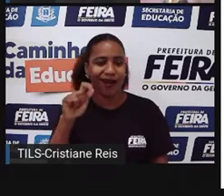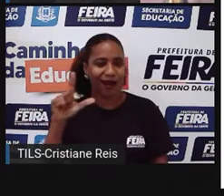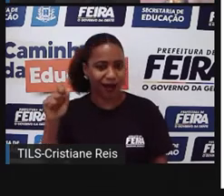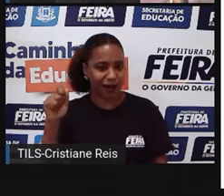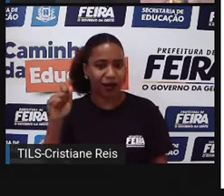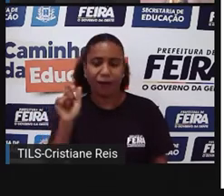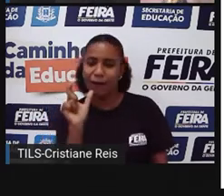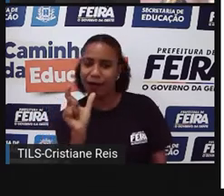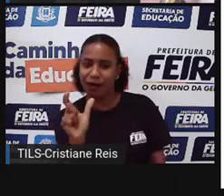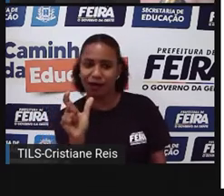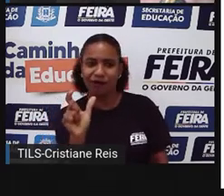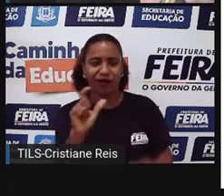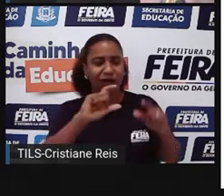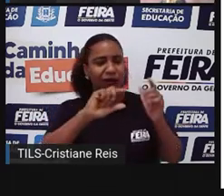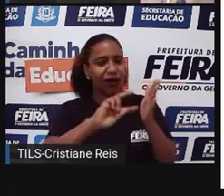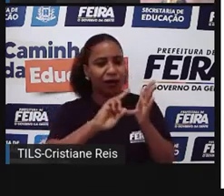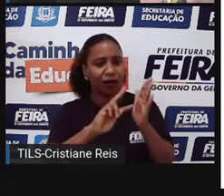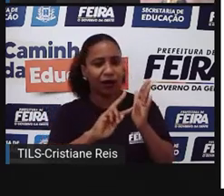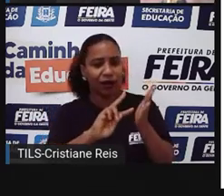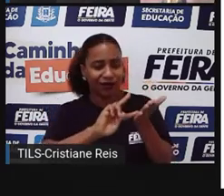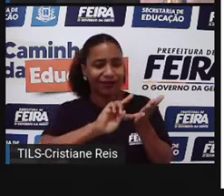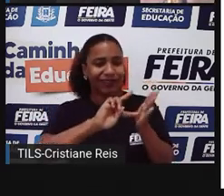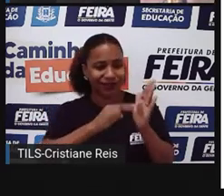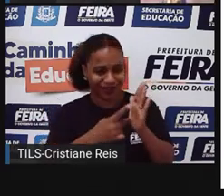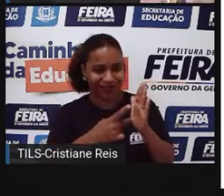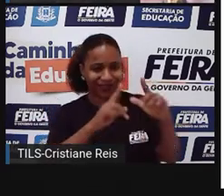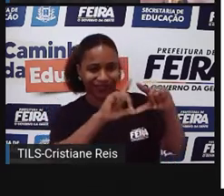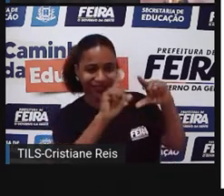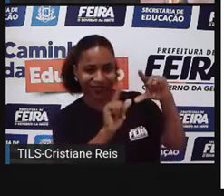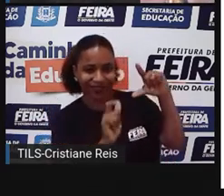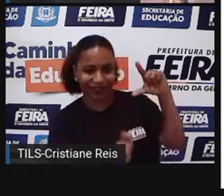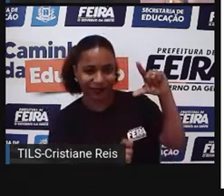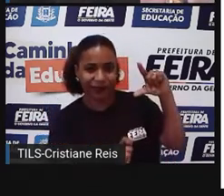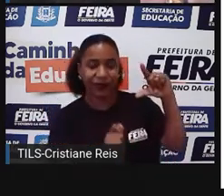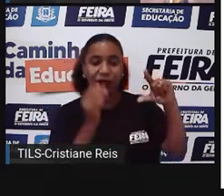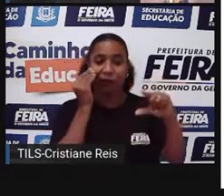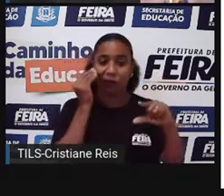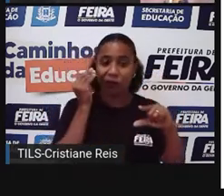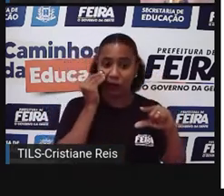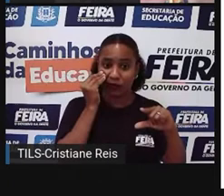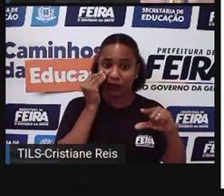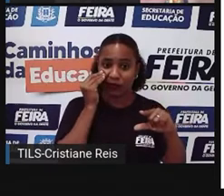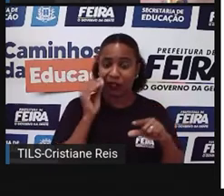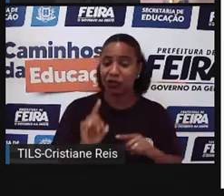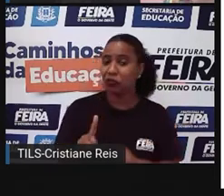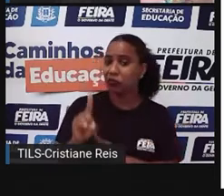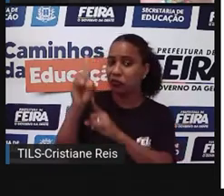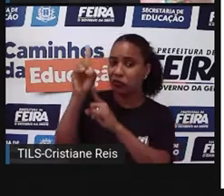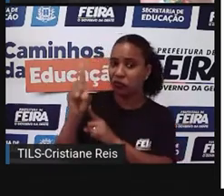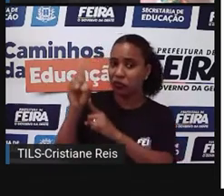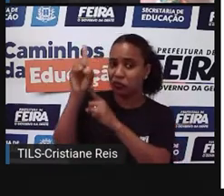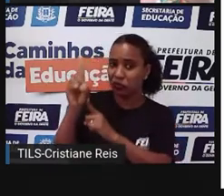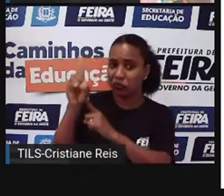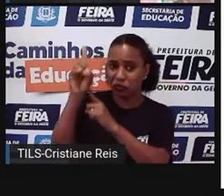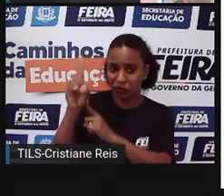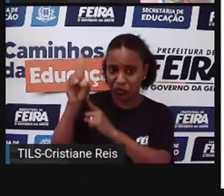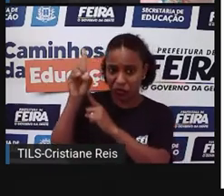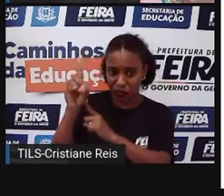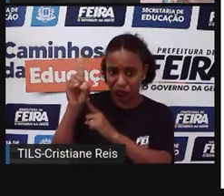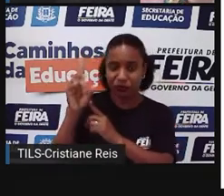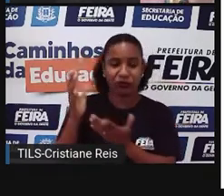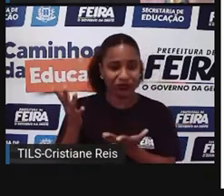palavras africanas e que simbolizam a figura de Deus. Então, é o criador do universo. Recebe um outro nome, mas é o mesmo Deus da gente.